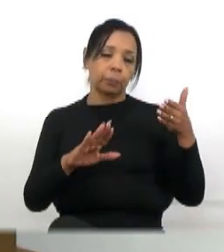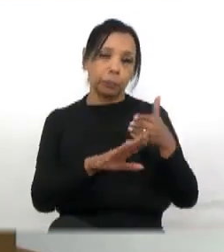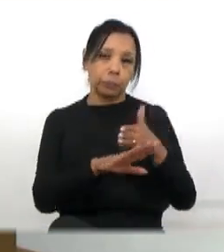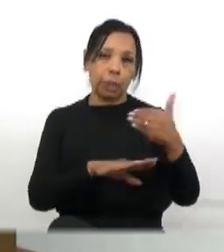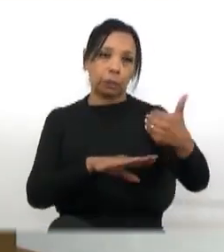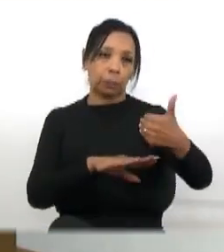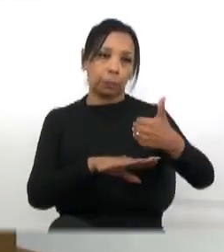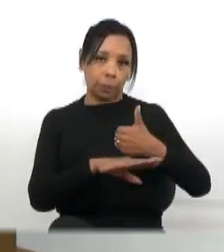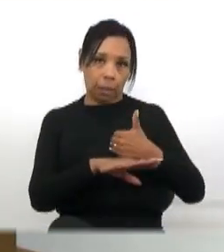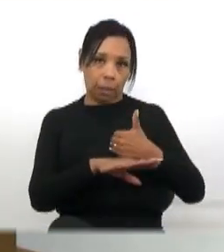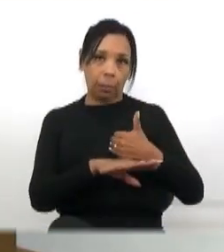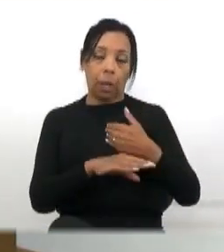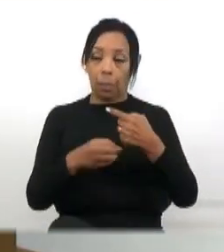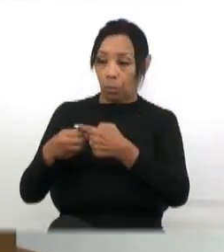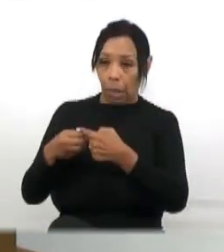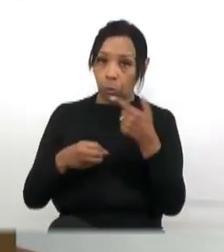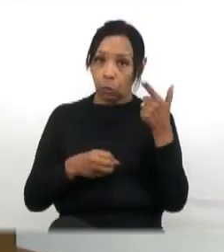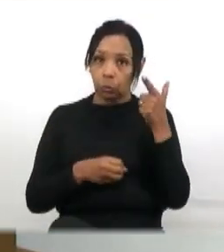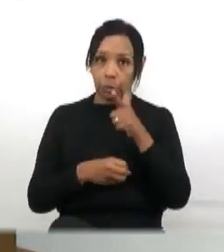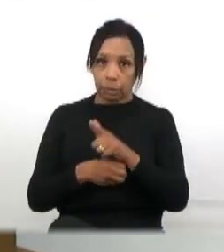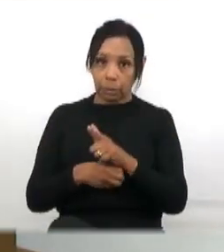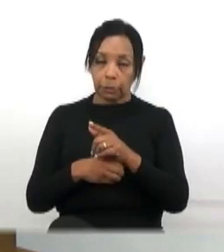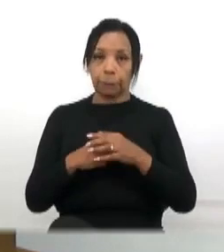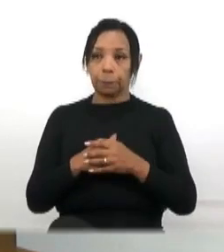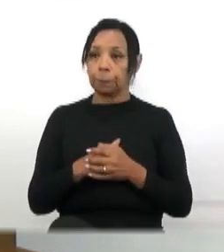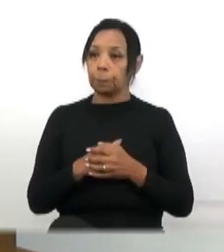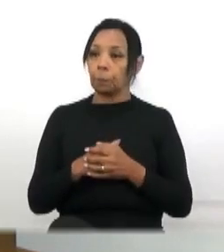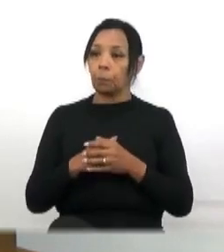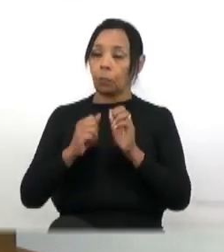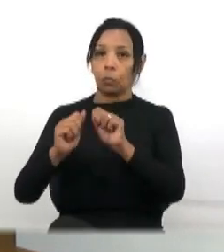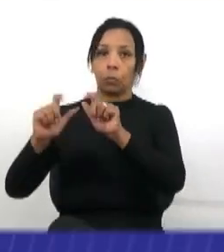nos bairros. Se eu puder colocar outra imagem.